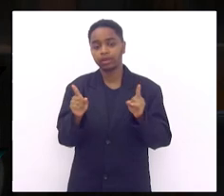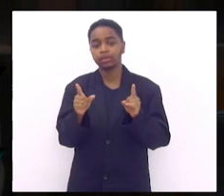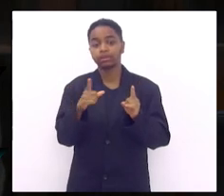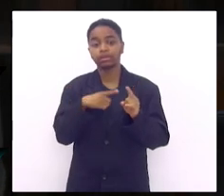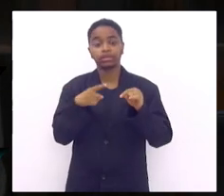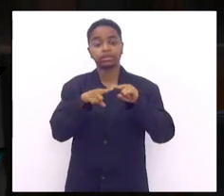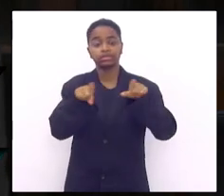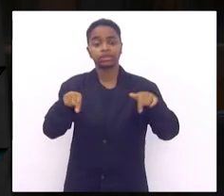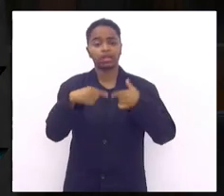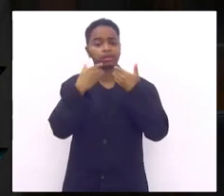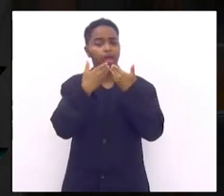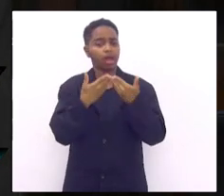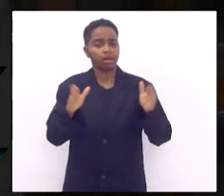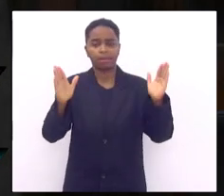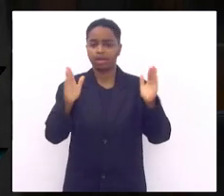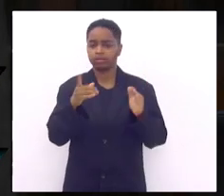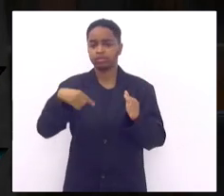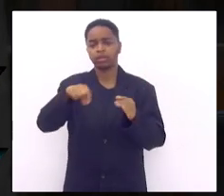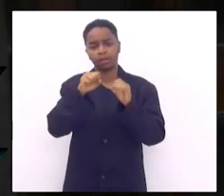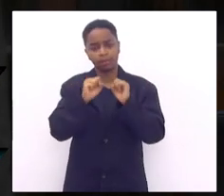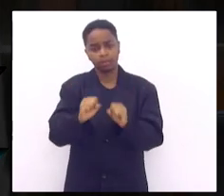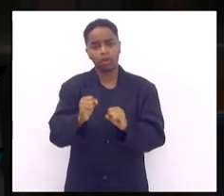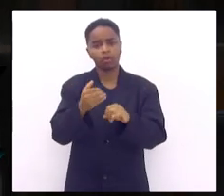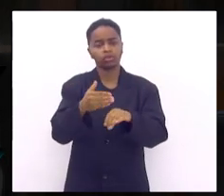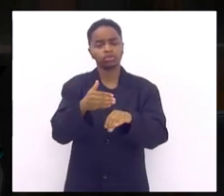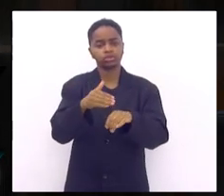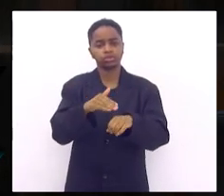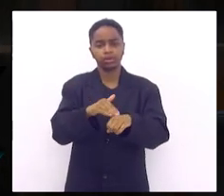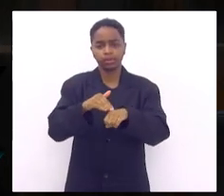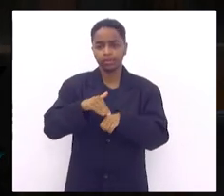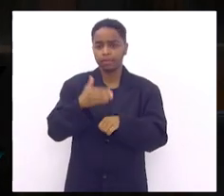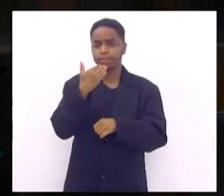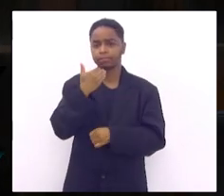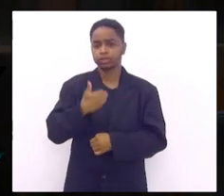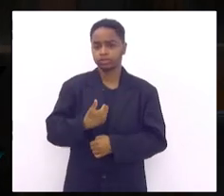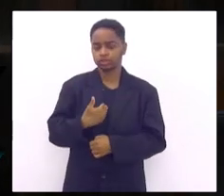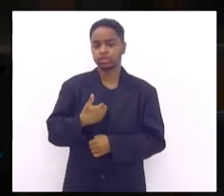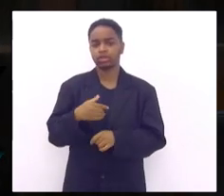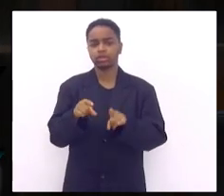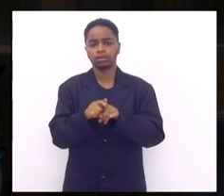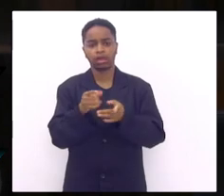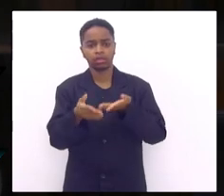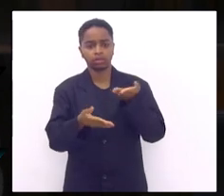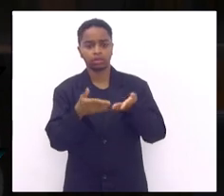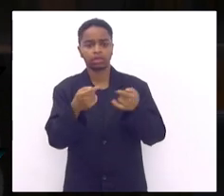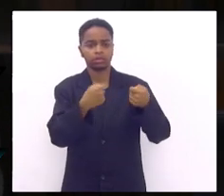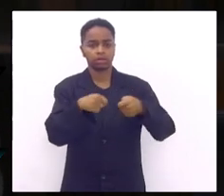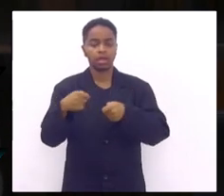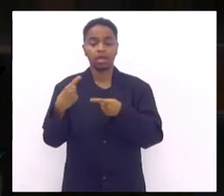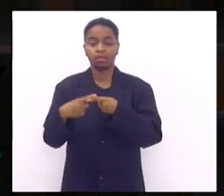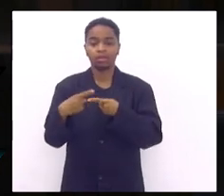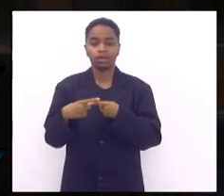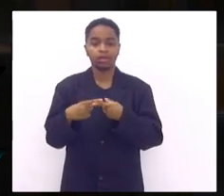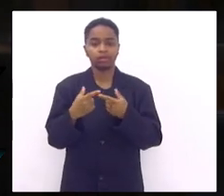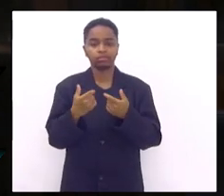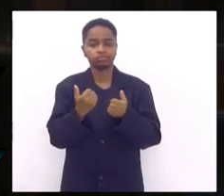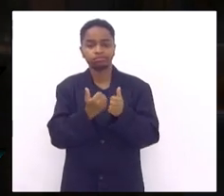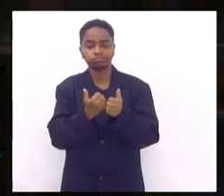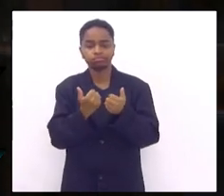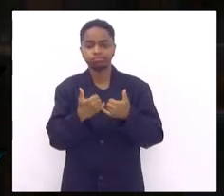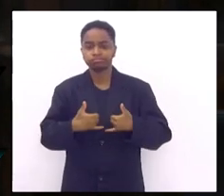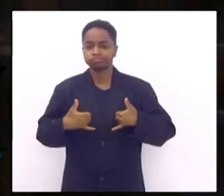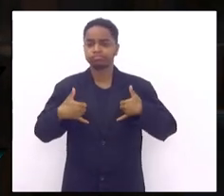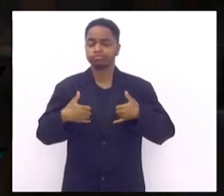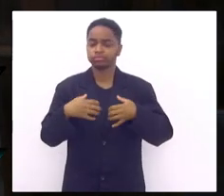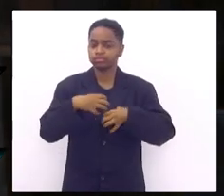gabinete extremamente aberto a pedidos para atender demanda porque não tem nada mais satisfatório para um deputado de primeiro mandato